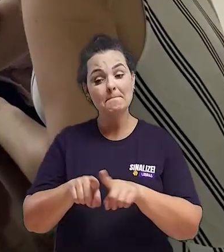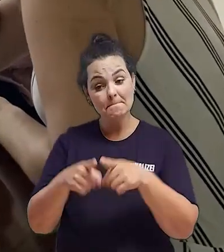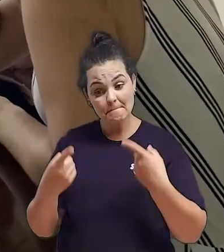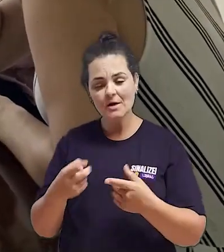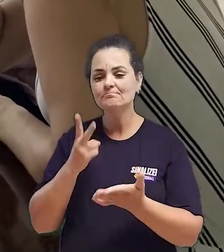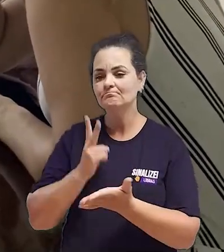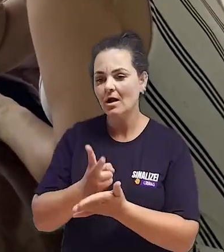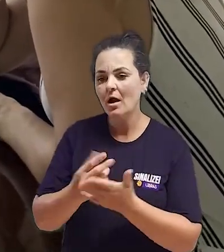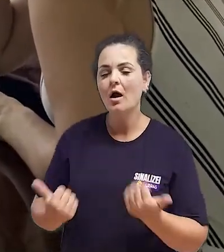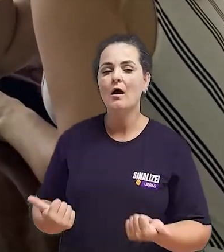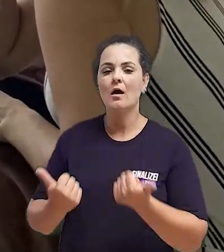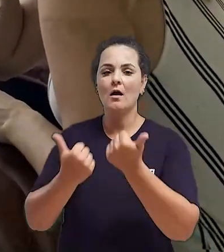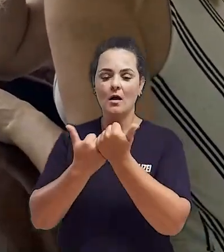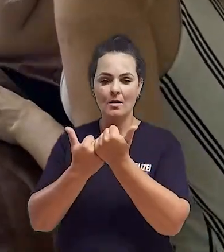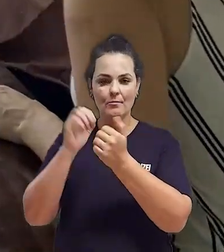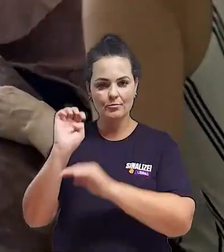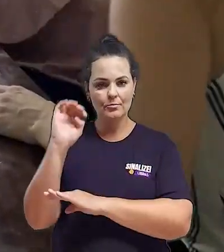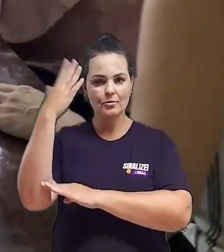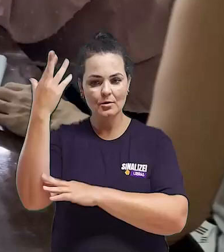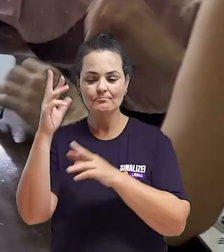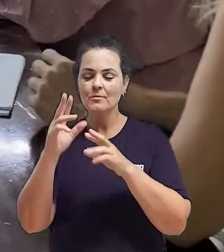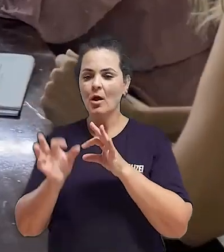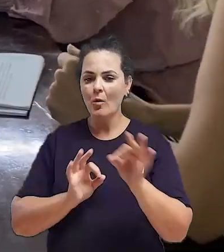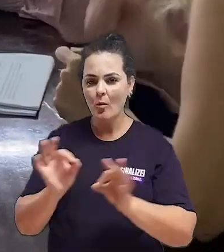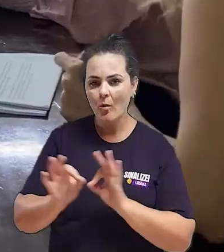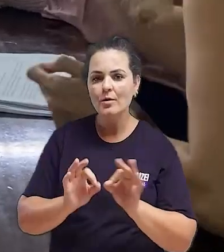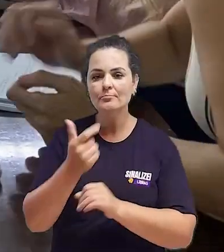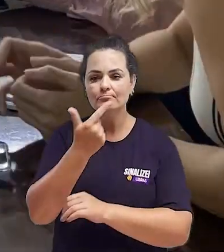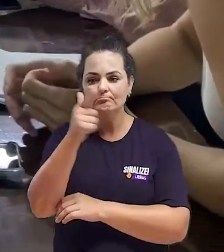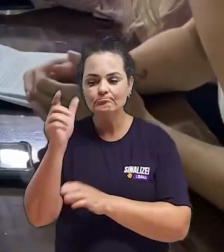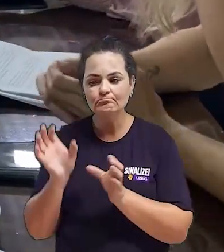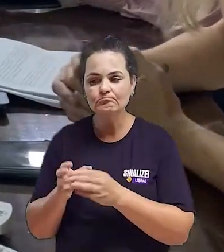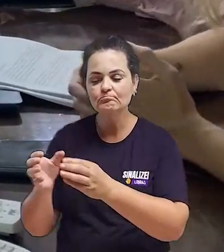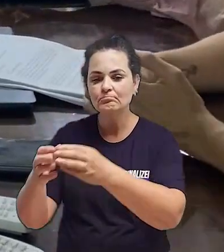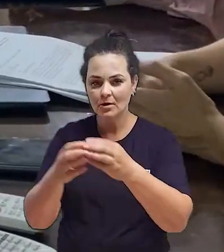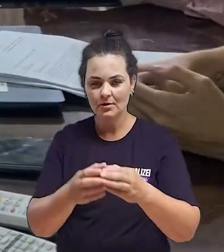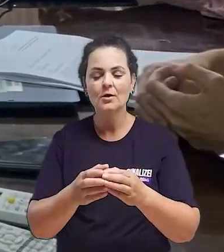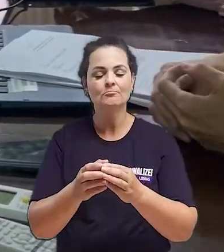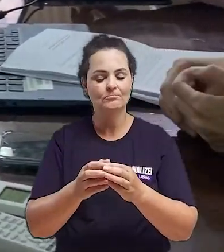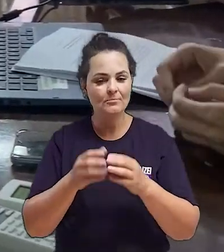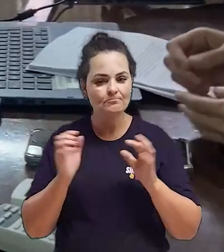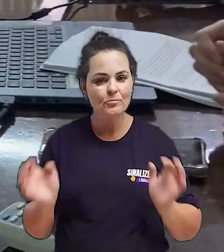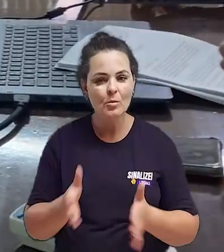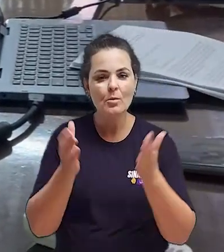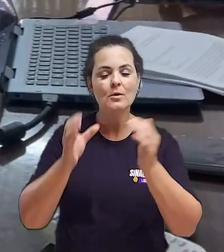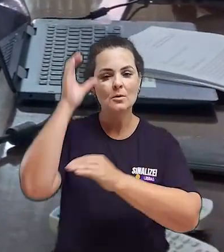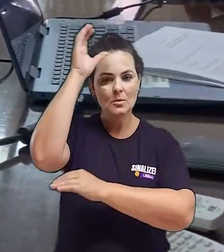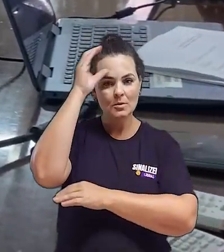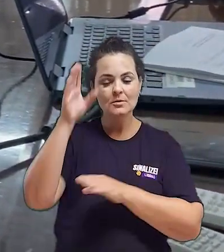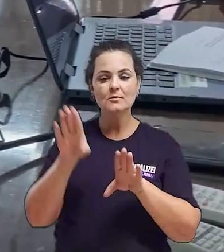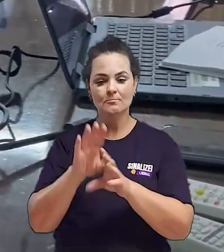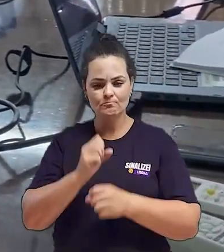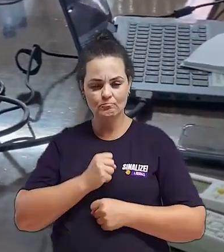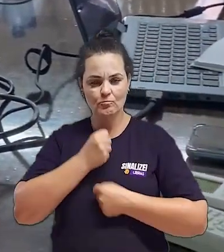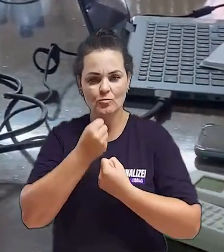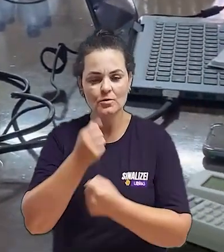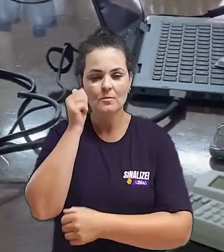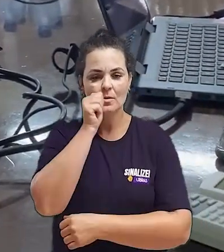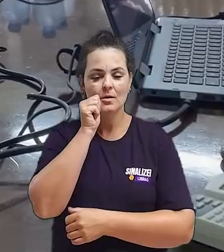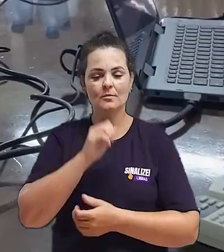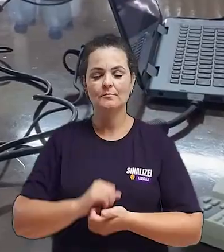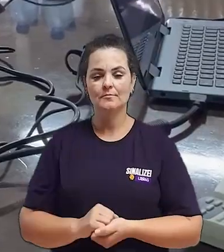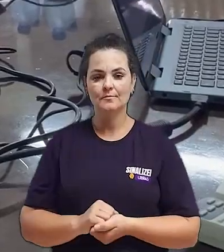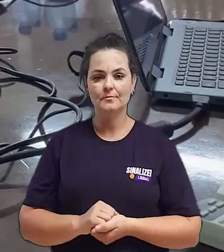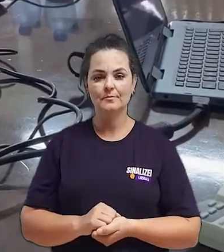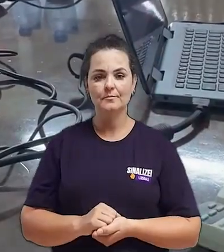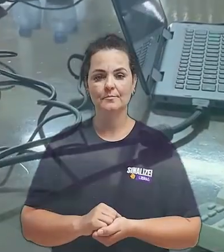apoiar e colaborar com os eventos organizados por outros órgãos, promovendo a conscientização e o empoderamento